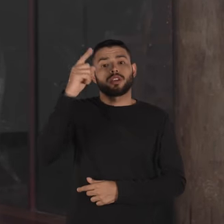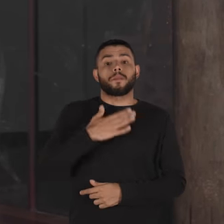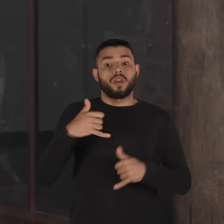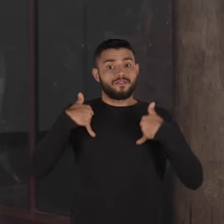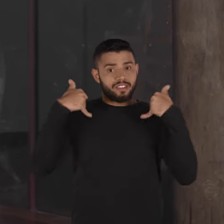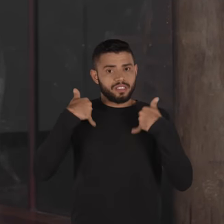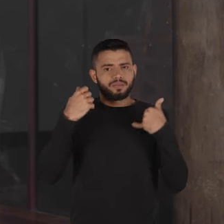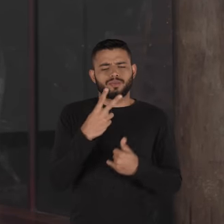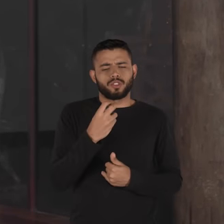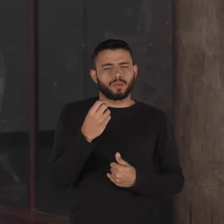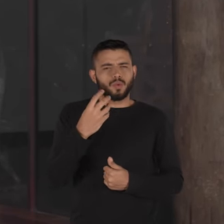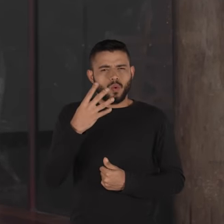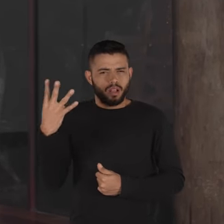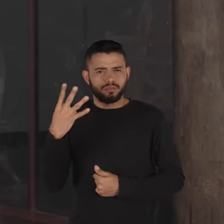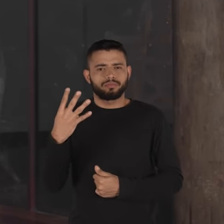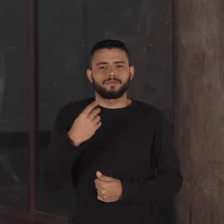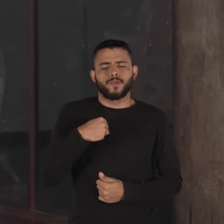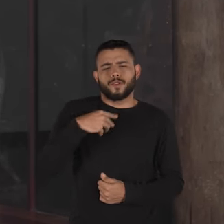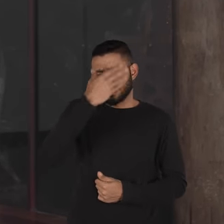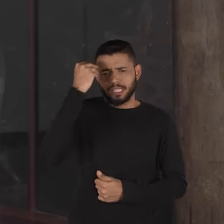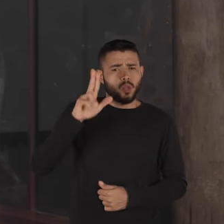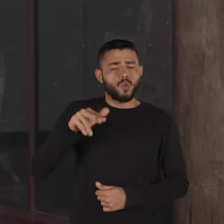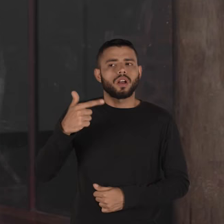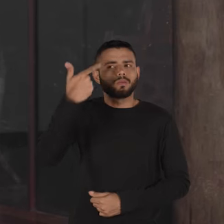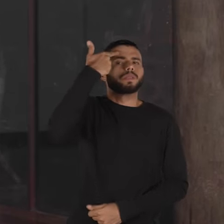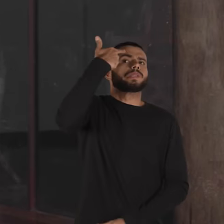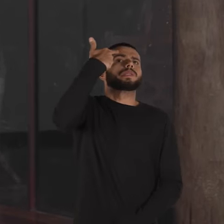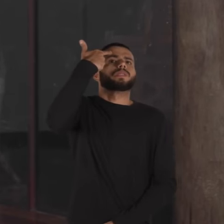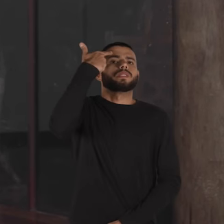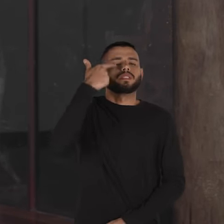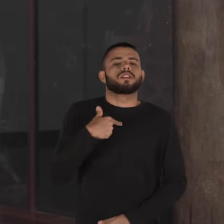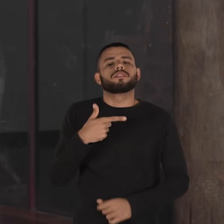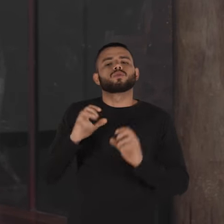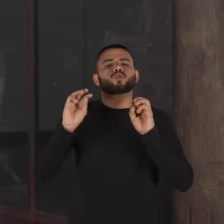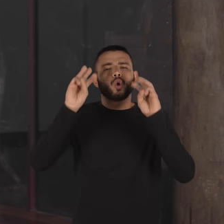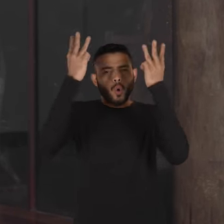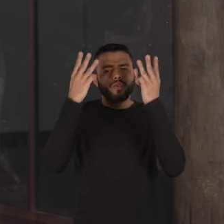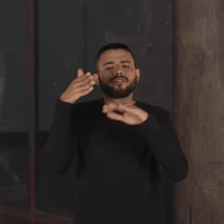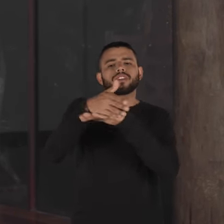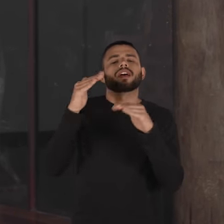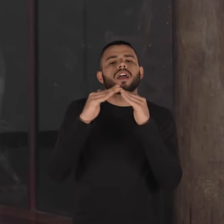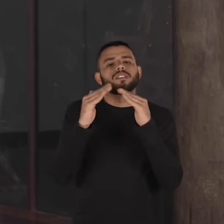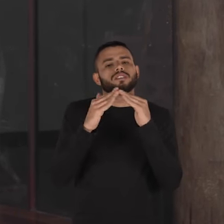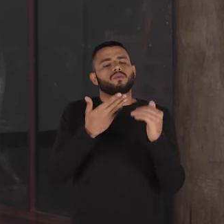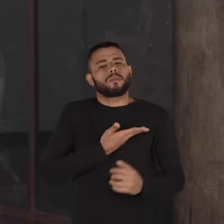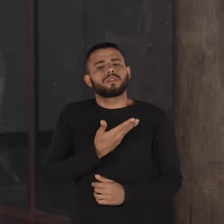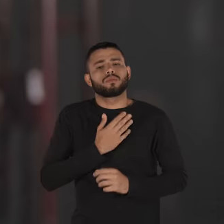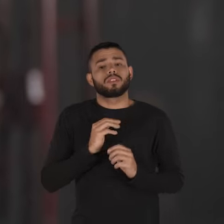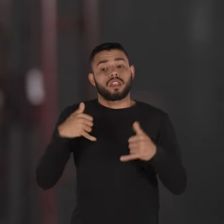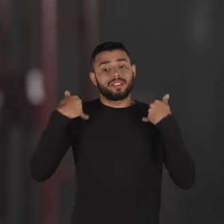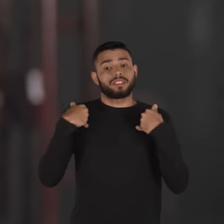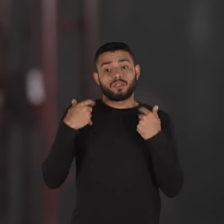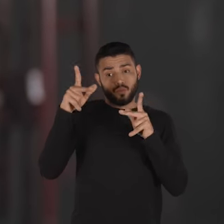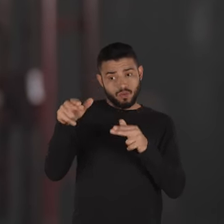dia do meu aniversário, 2004, nunca vou esquecer, uma arma na cabeça. Você estava saindo de um show, indo na casa de um amigo que faz aniversário no mesmo dia que